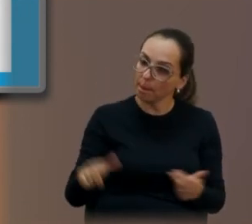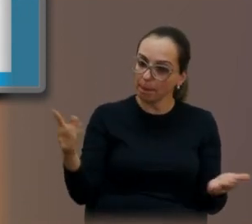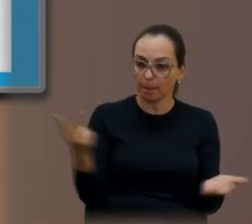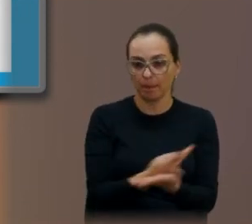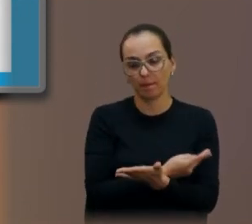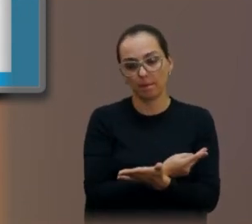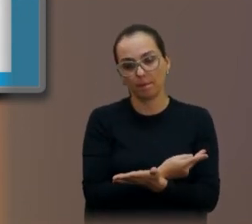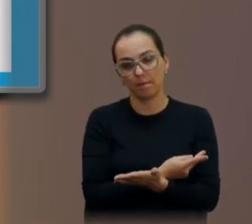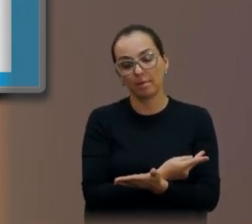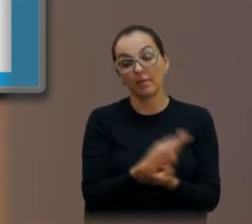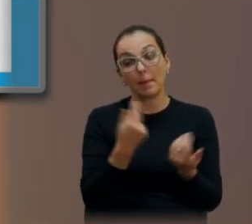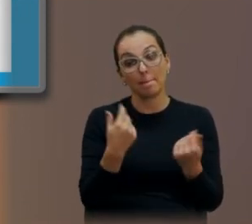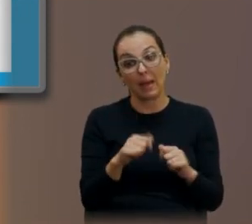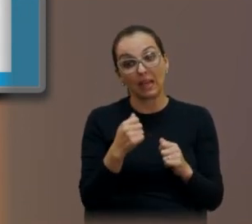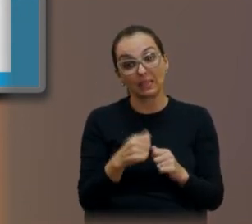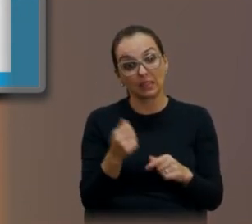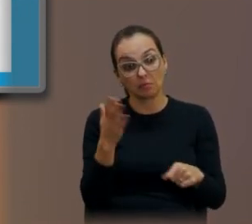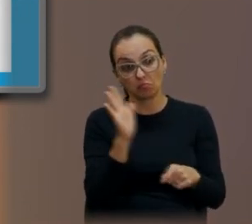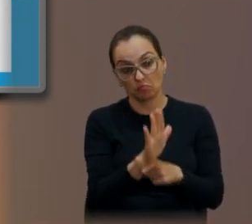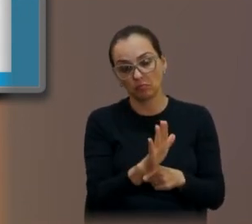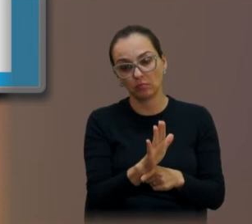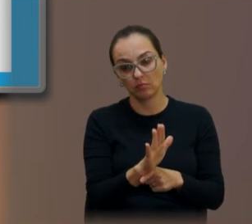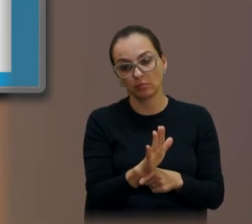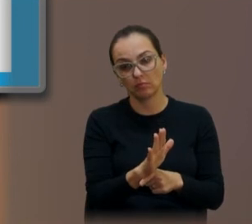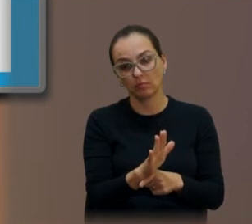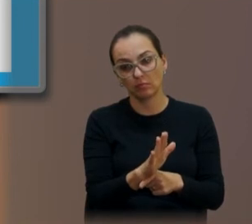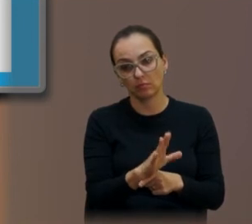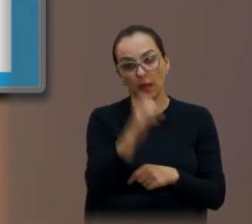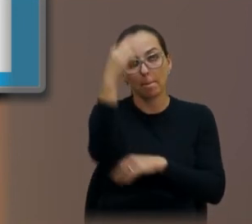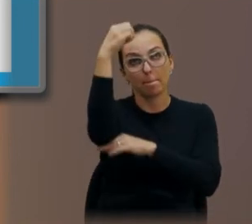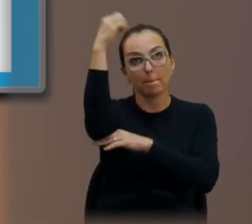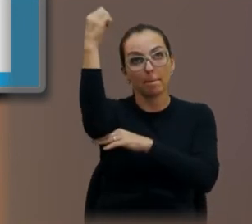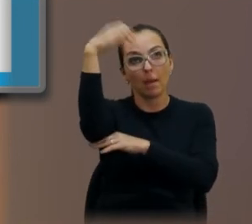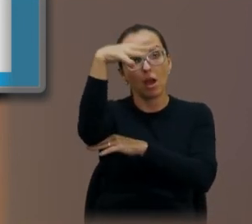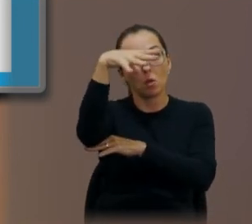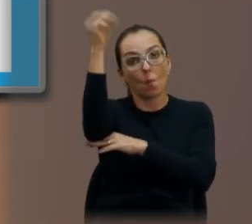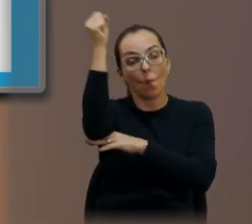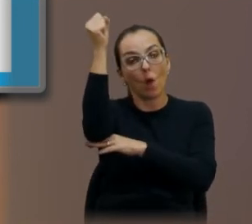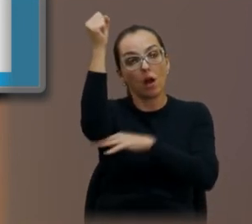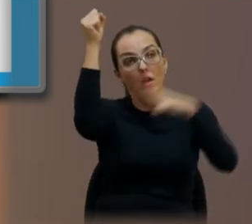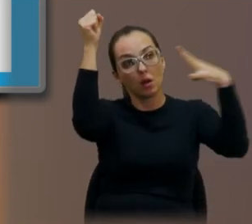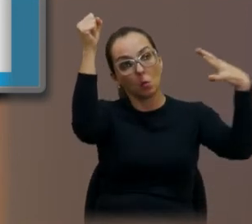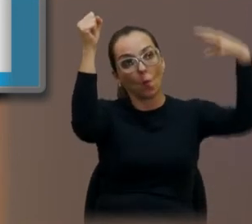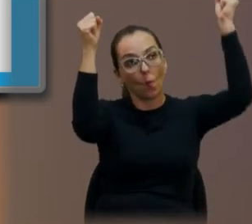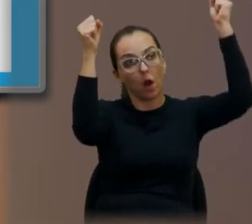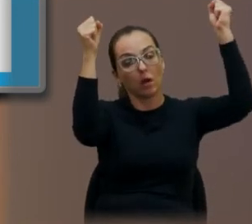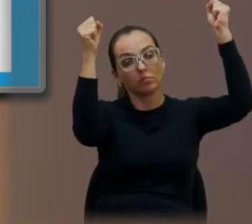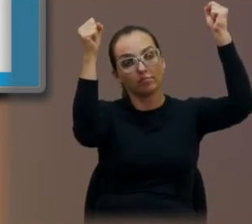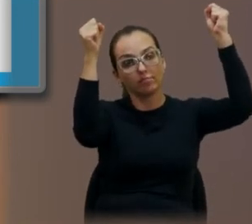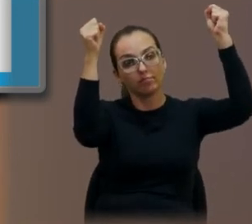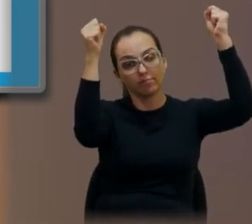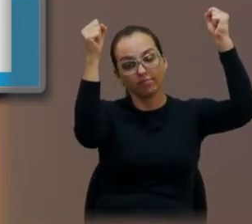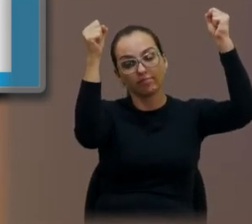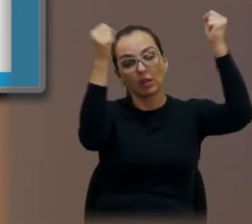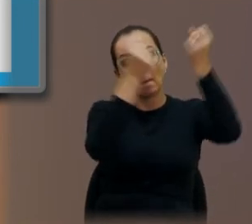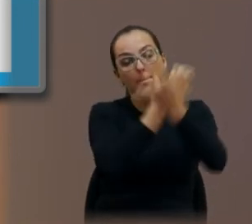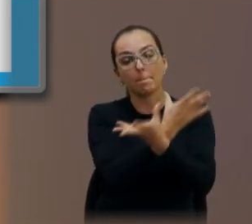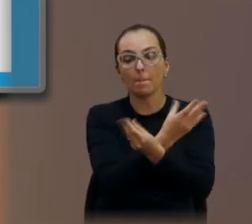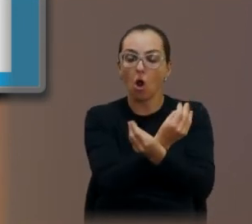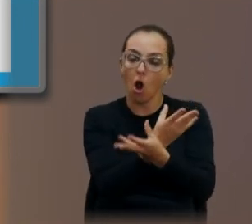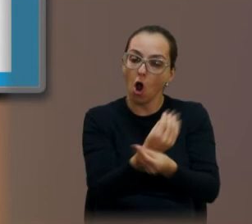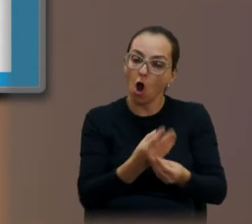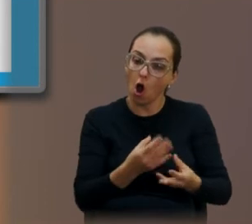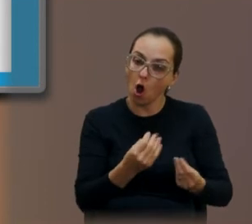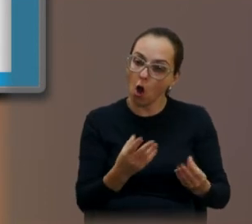na prefeitura. Várias lâmpadas queimadas na cidade. E eu até brinco aqui nessa tribuna para os vereadores. Na